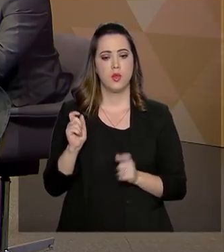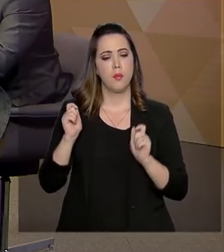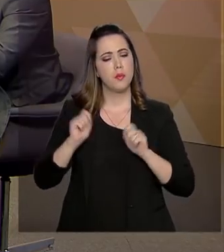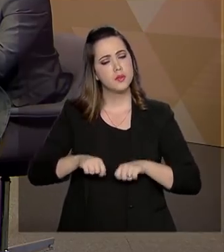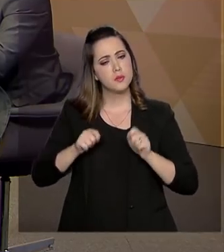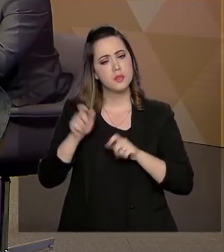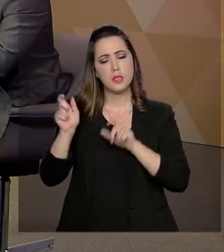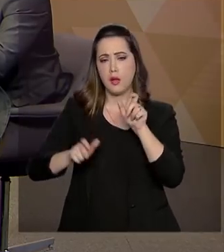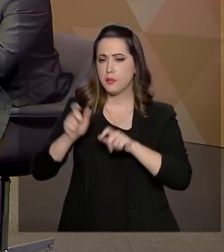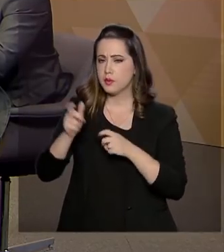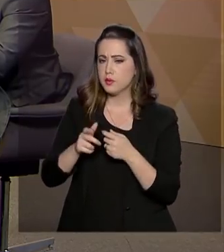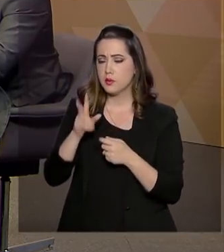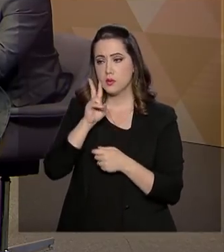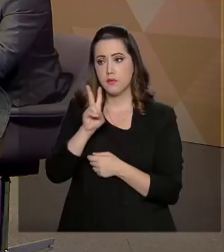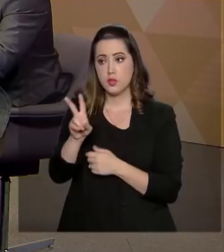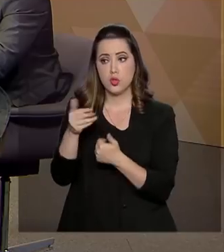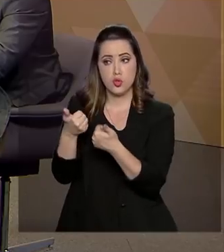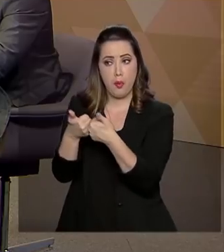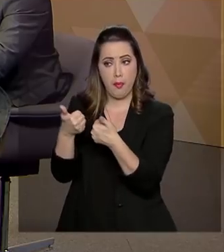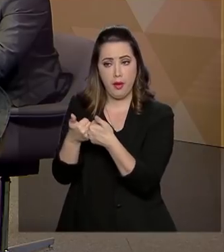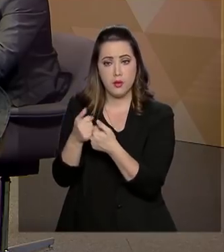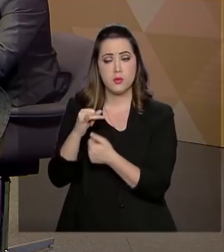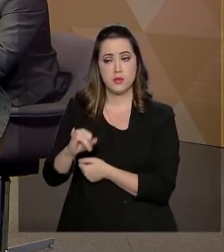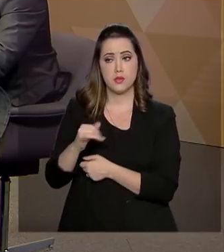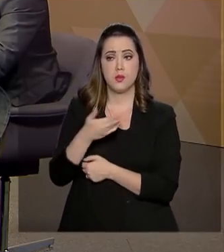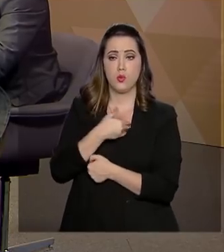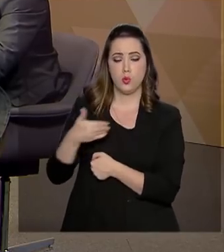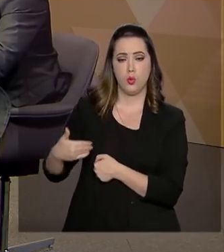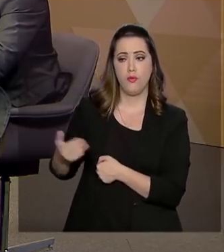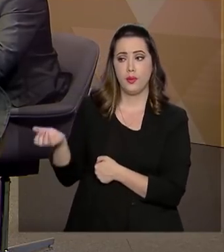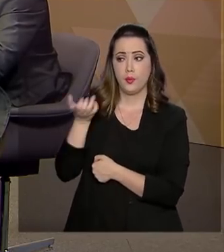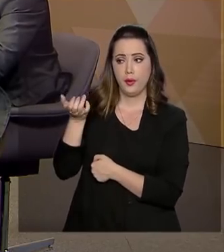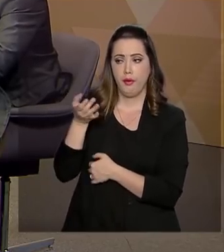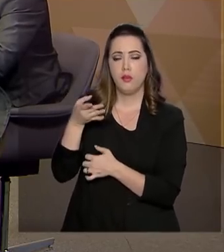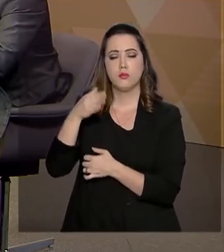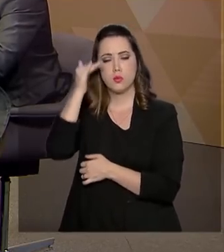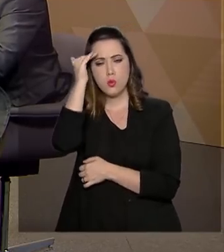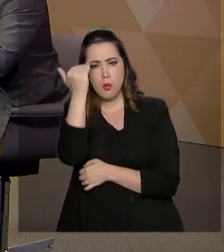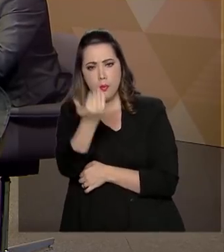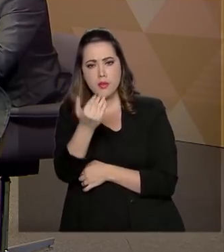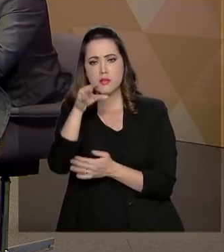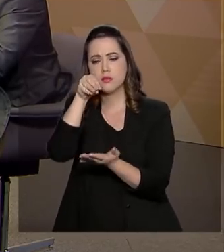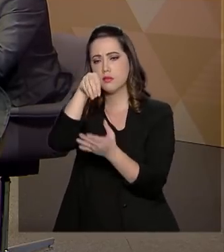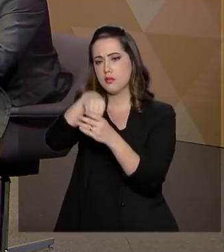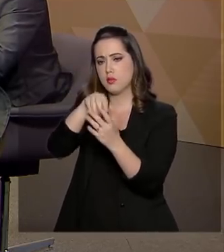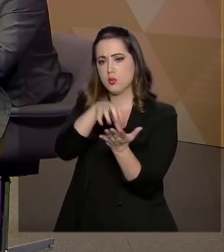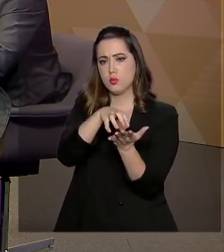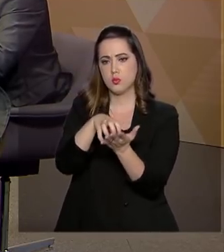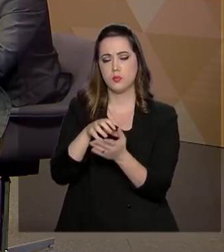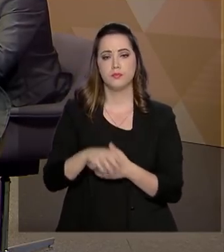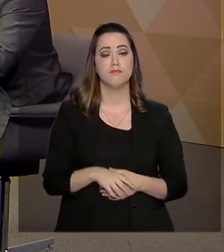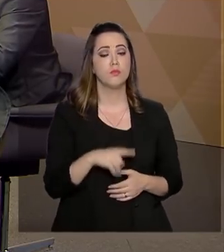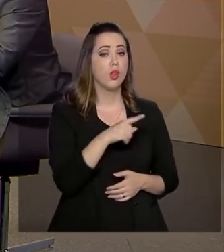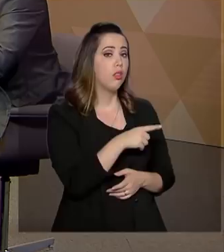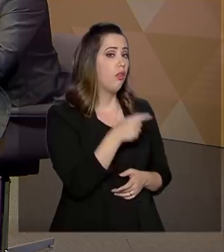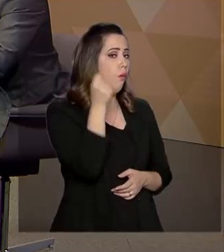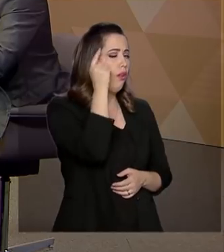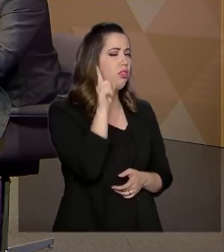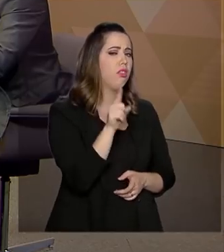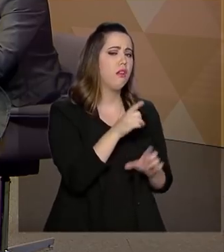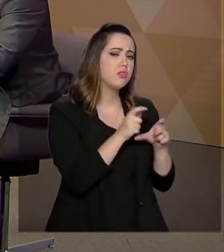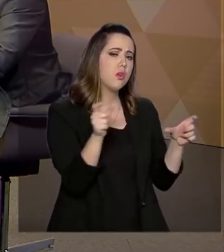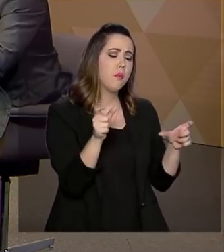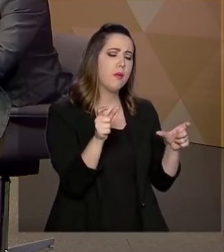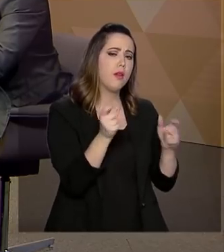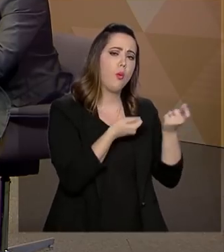permite que o cidadão acompanhe se as determinações do governo estão sendo cumpridas nos órgãos. Ou seja, a ideia de ampliar o controle social